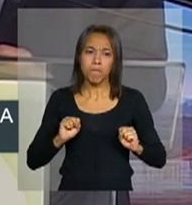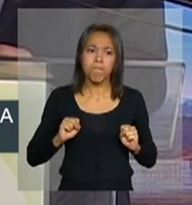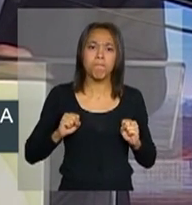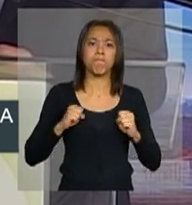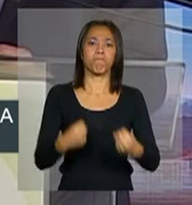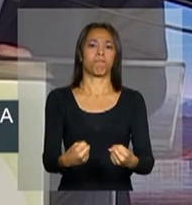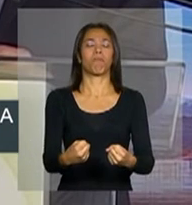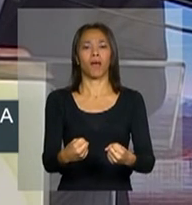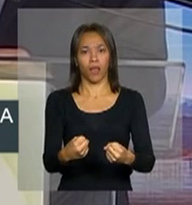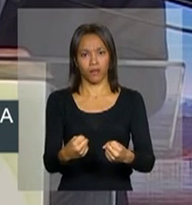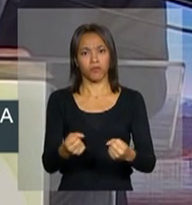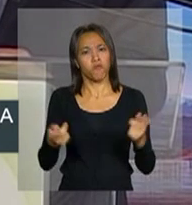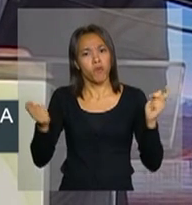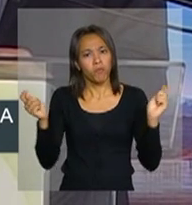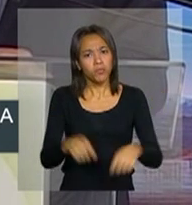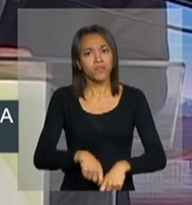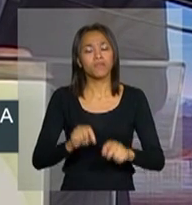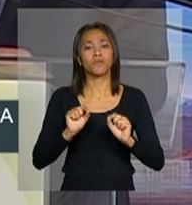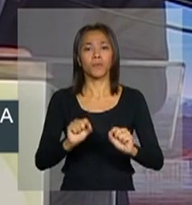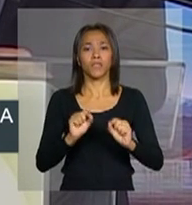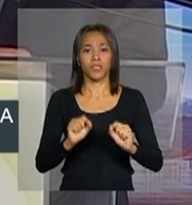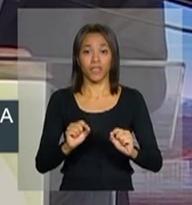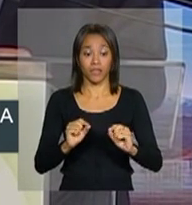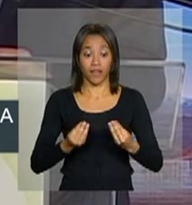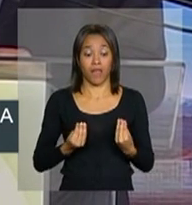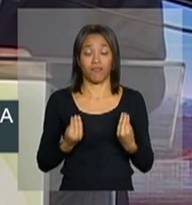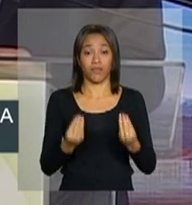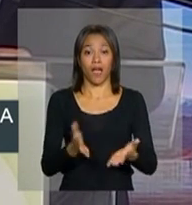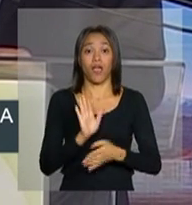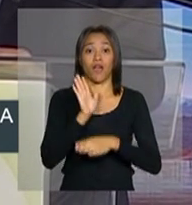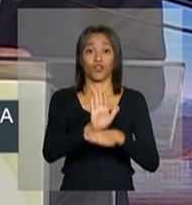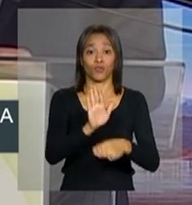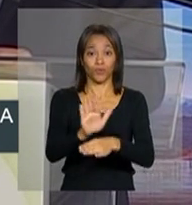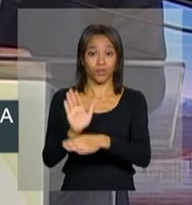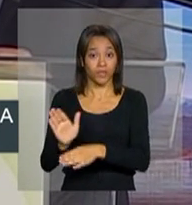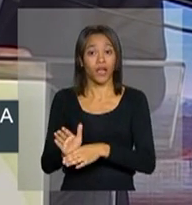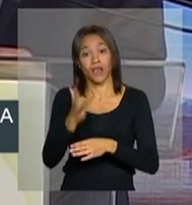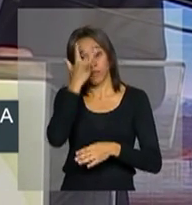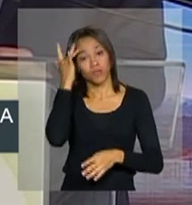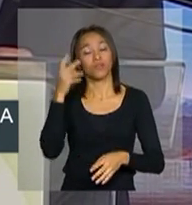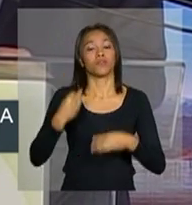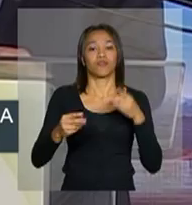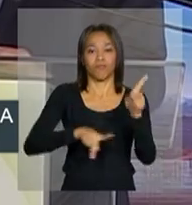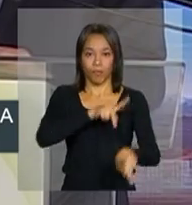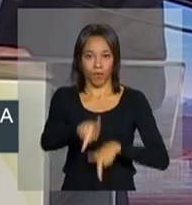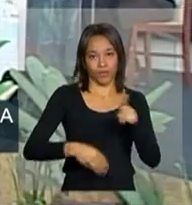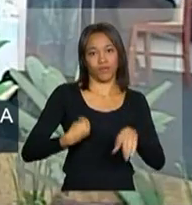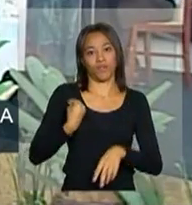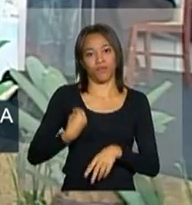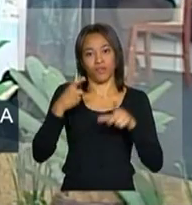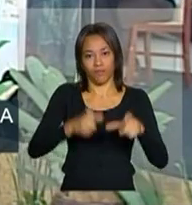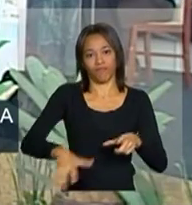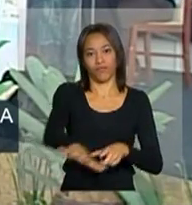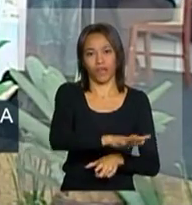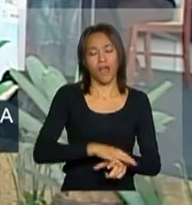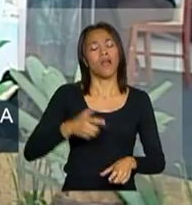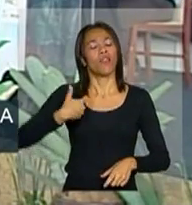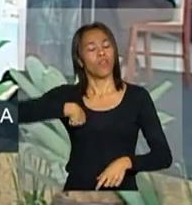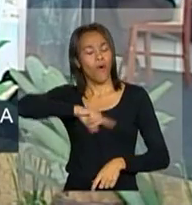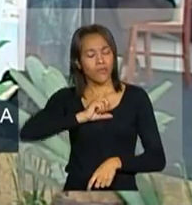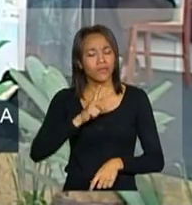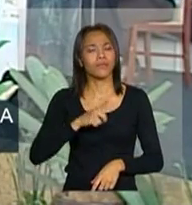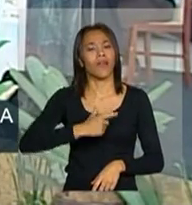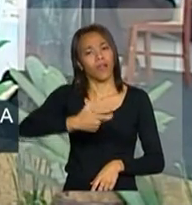imediato capaz de exprimir benefícios diretos à nossa população temos consciência senhora